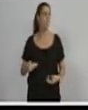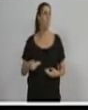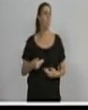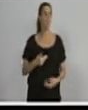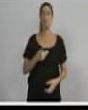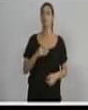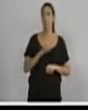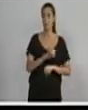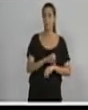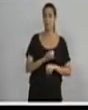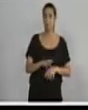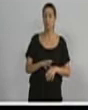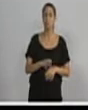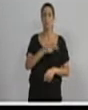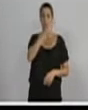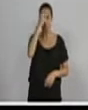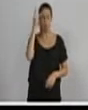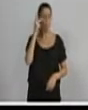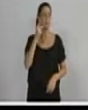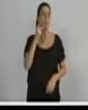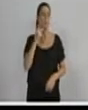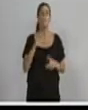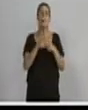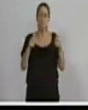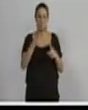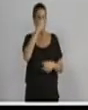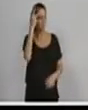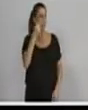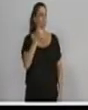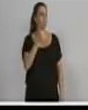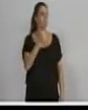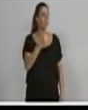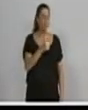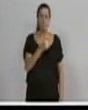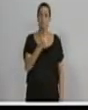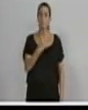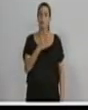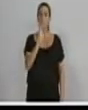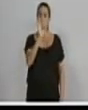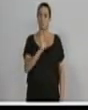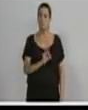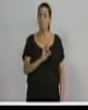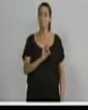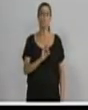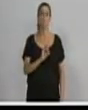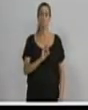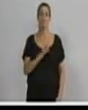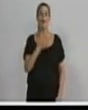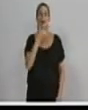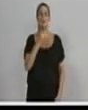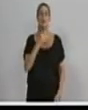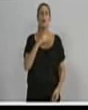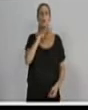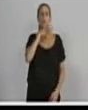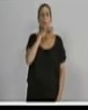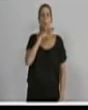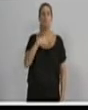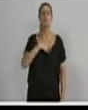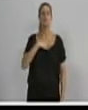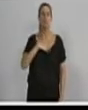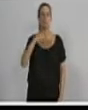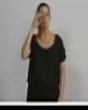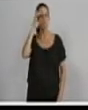74%. Desaprovam no combate à fome, 69%. Desaprovam no combate ao desemprego,